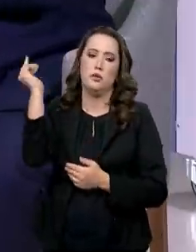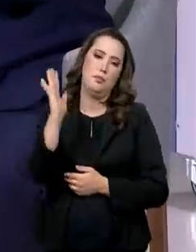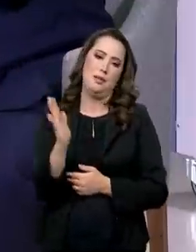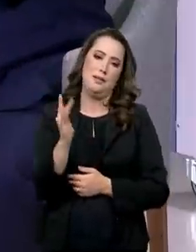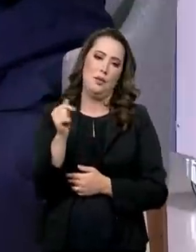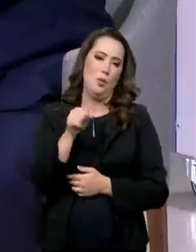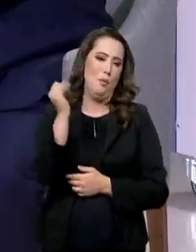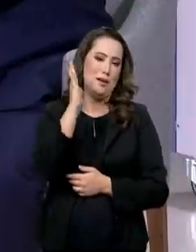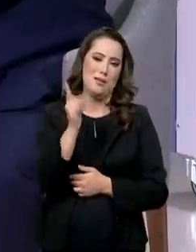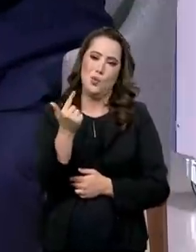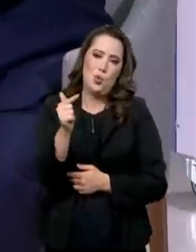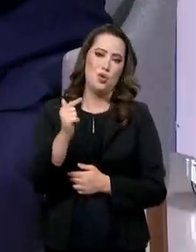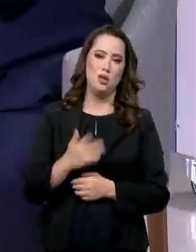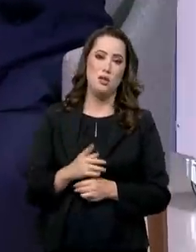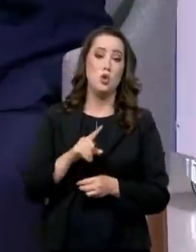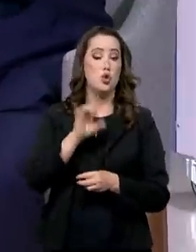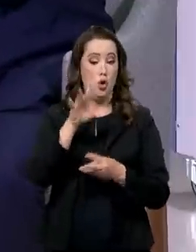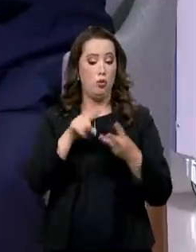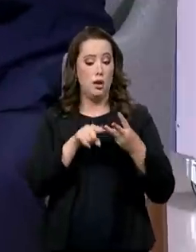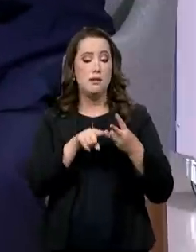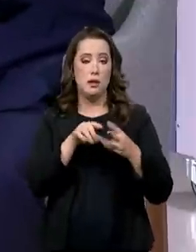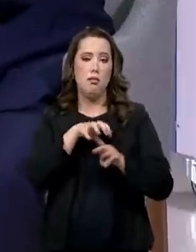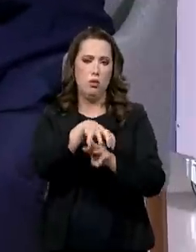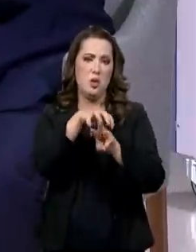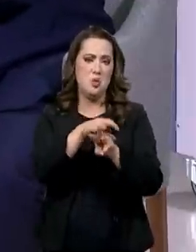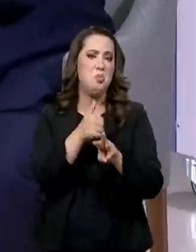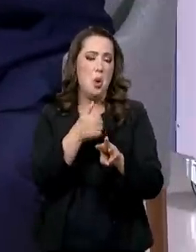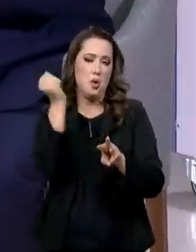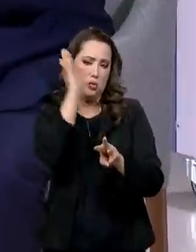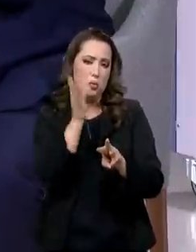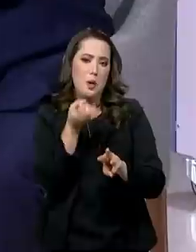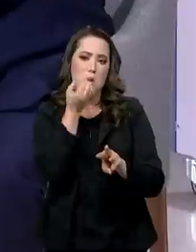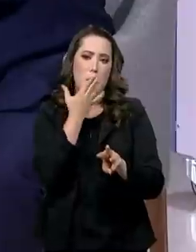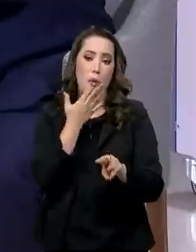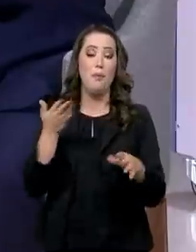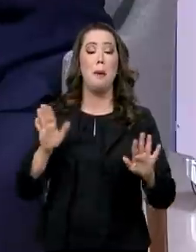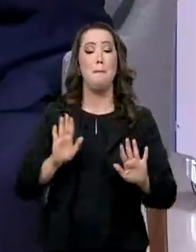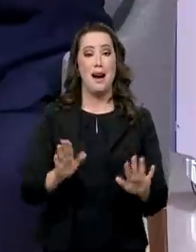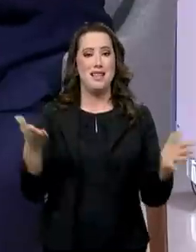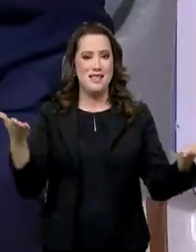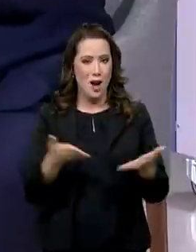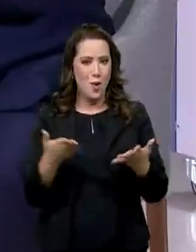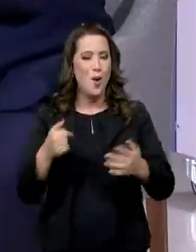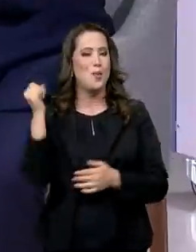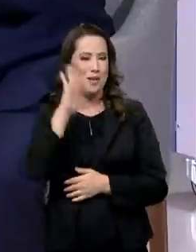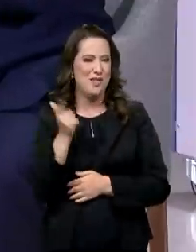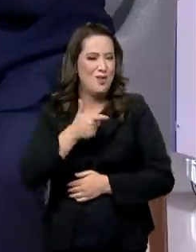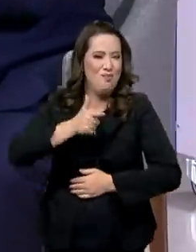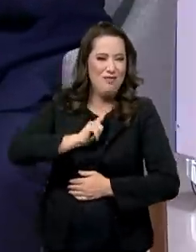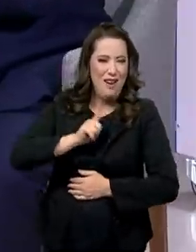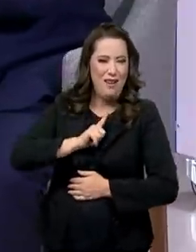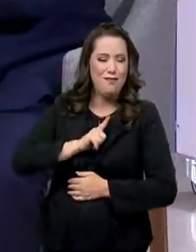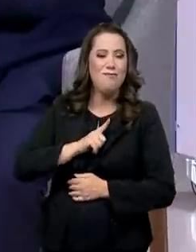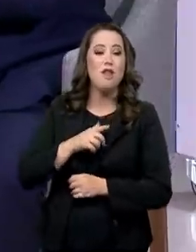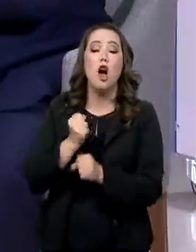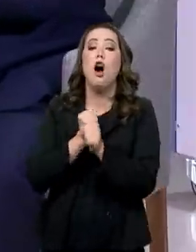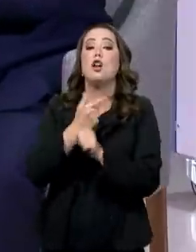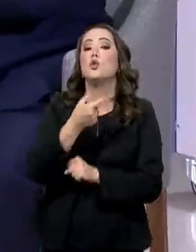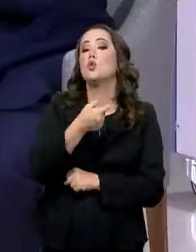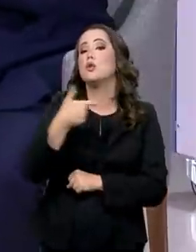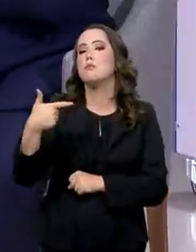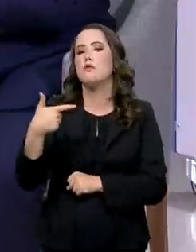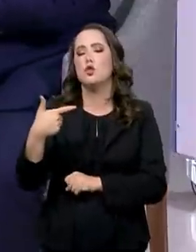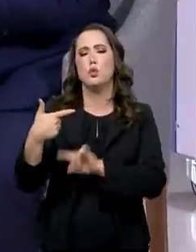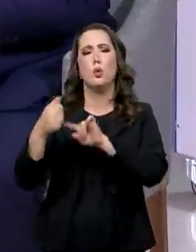nós investimos em 15 tipos de tecnologias de vacinas. O Brasil, a partir de 2022, é independente na produção de